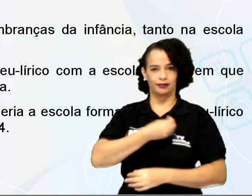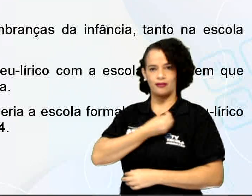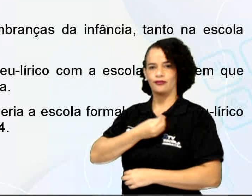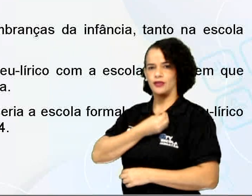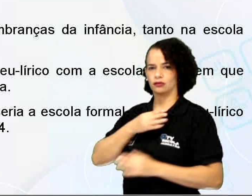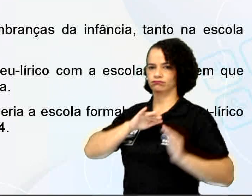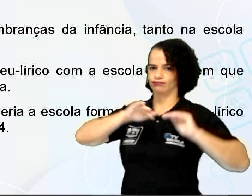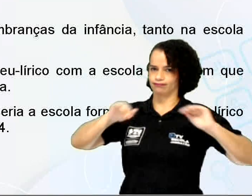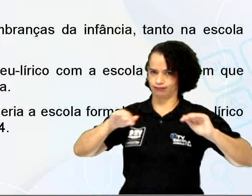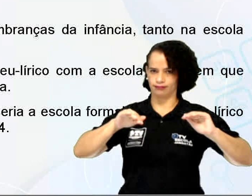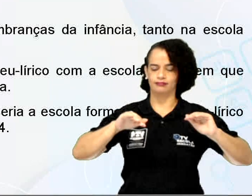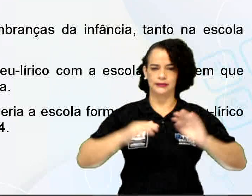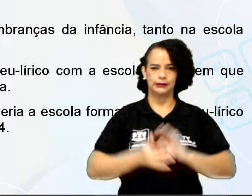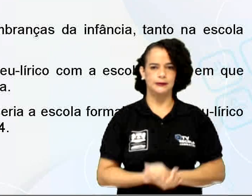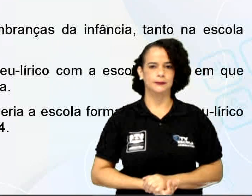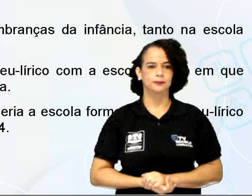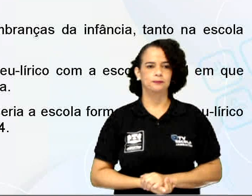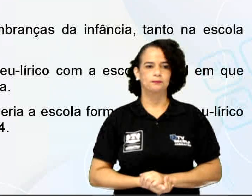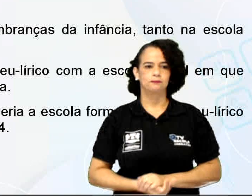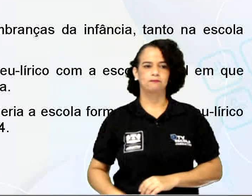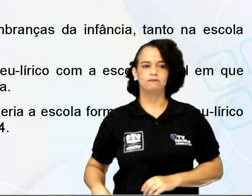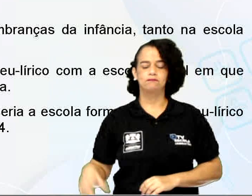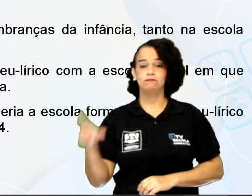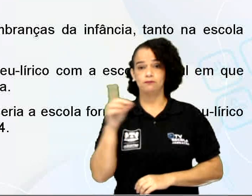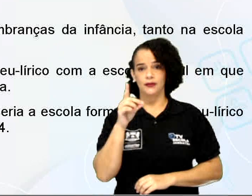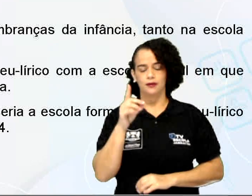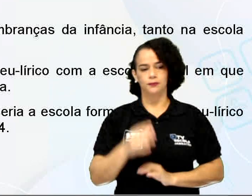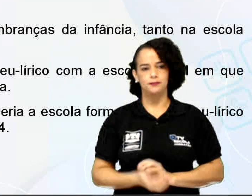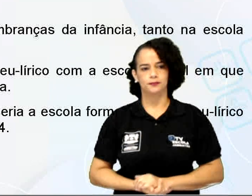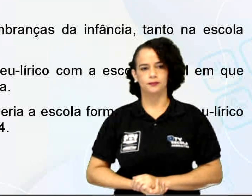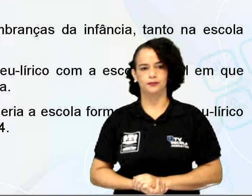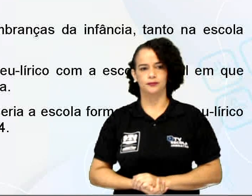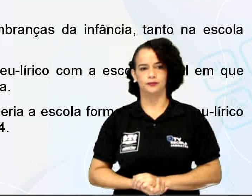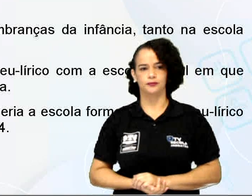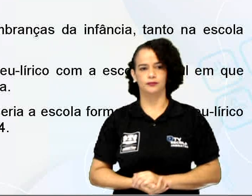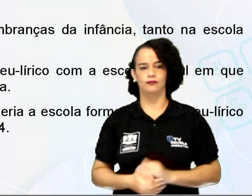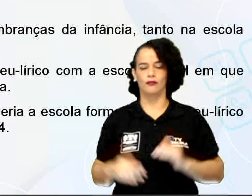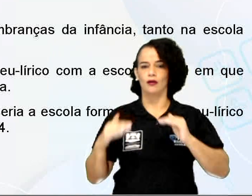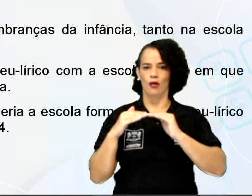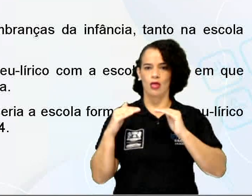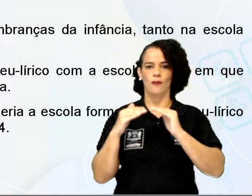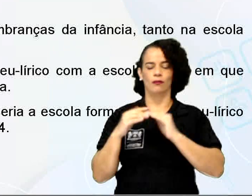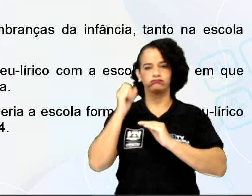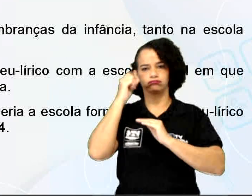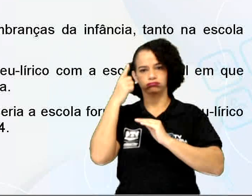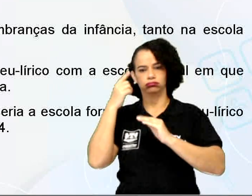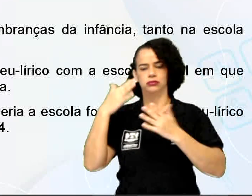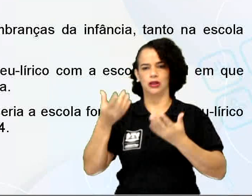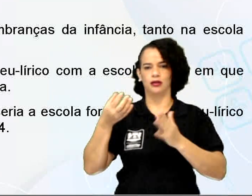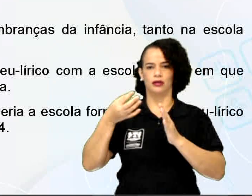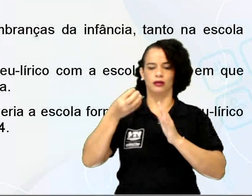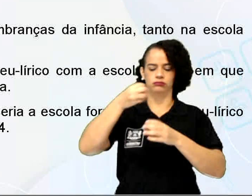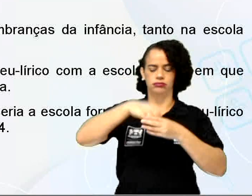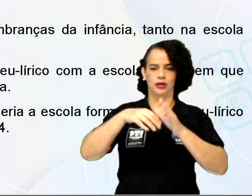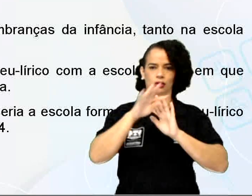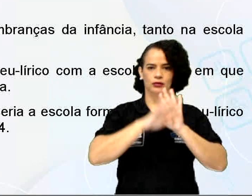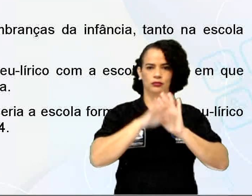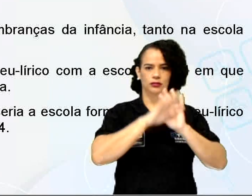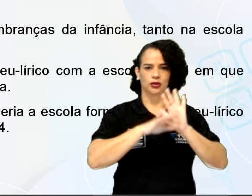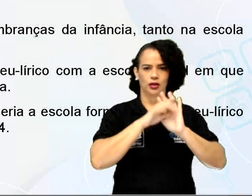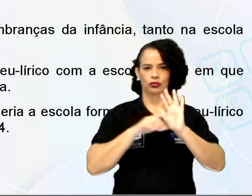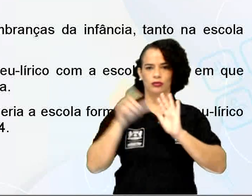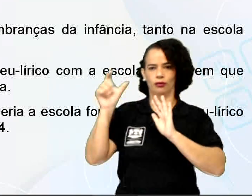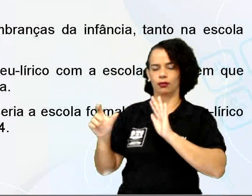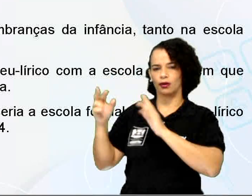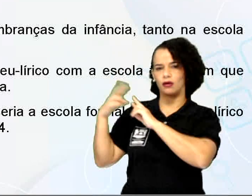tá? A gente tem que ir por esse caminho. Vamos ver o item D. Corrobora a ideia central do texto de identificação do eu lírico